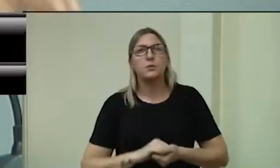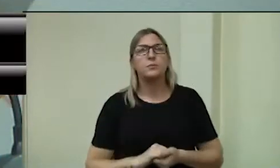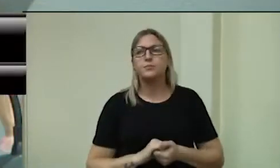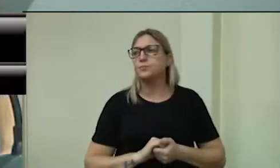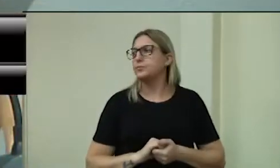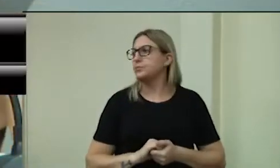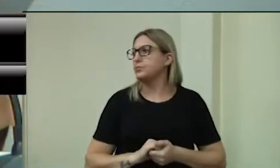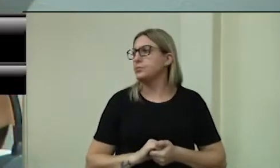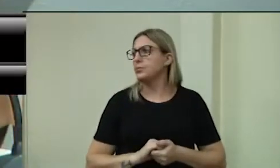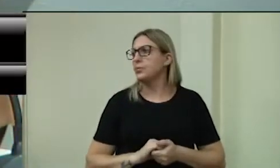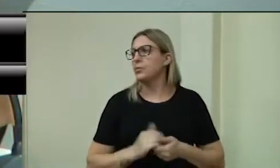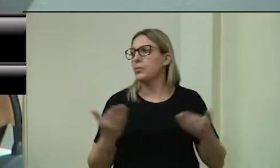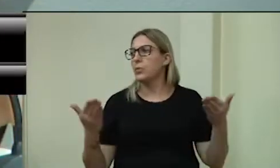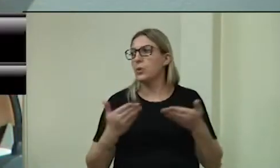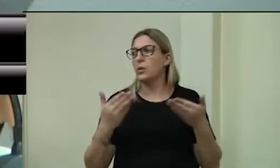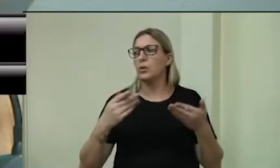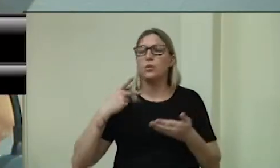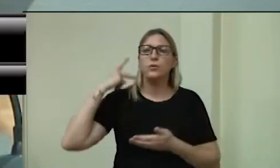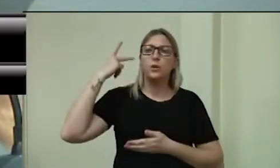vereador André.